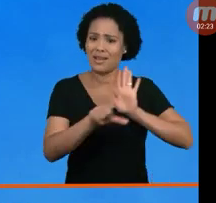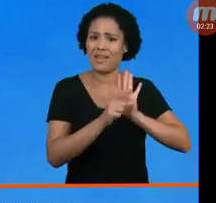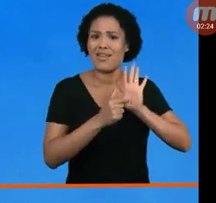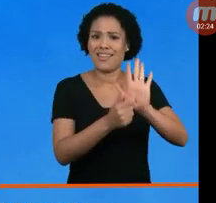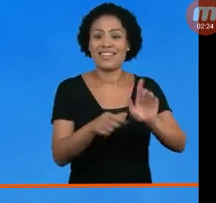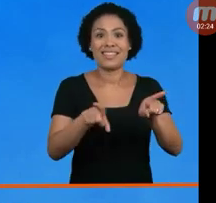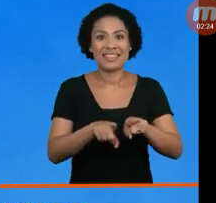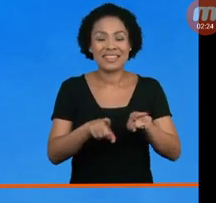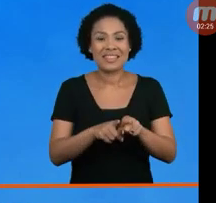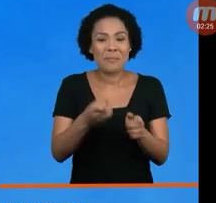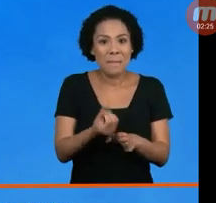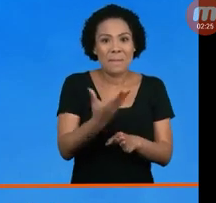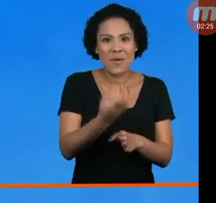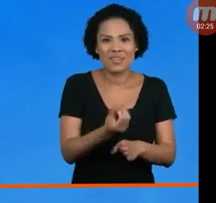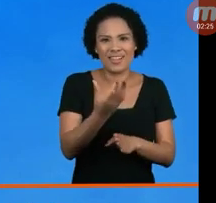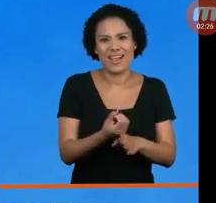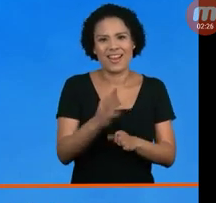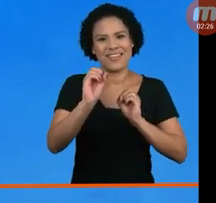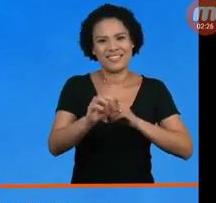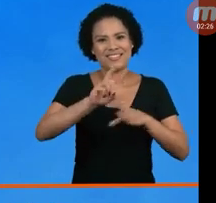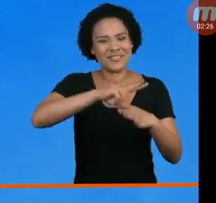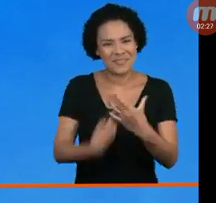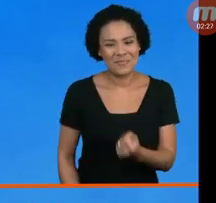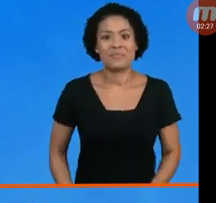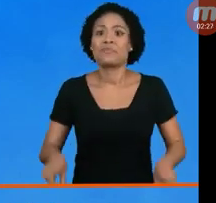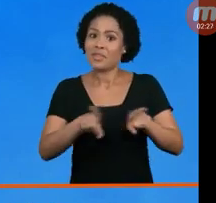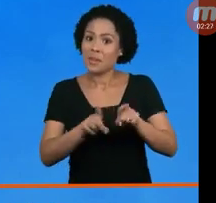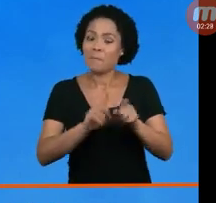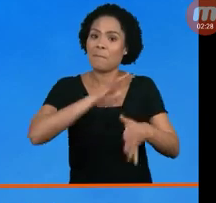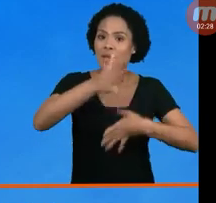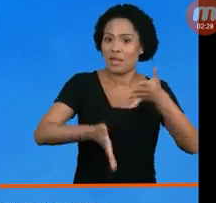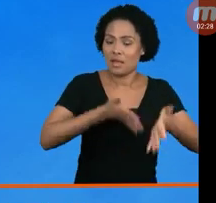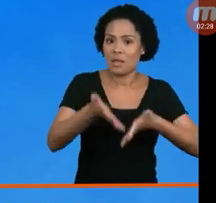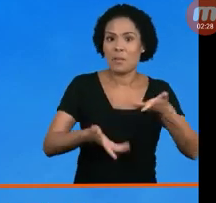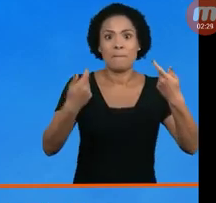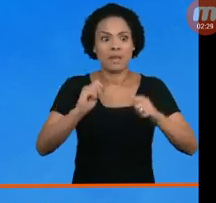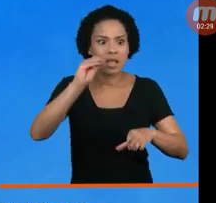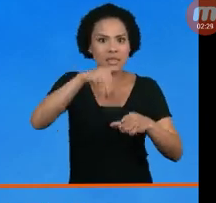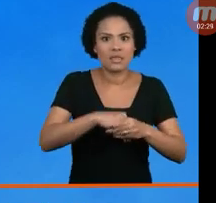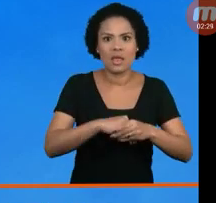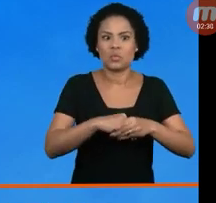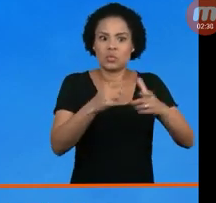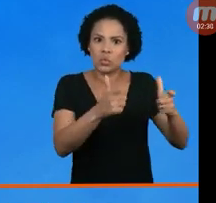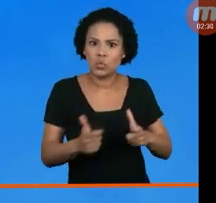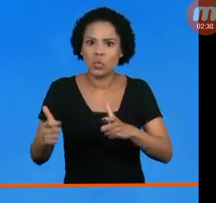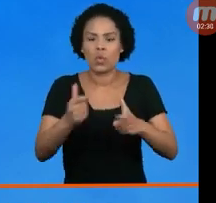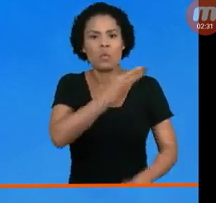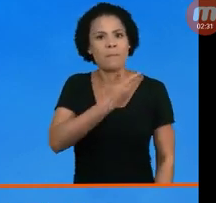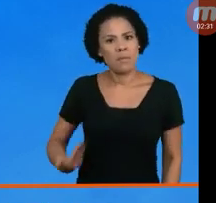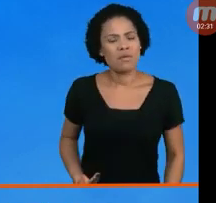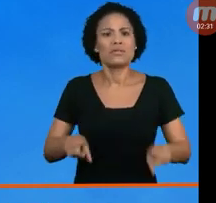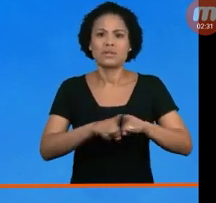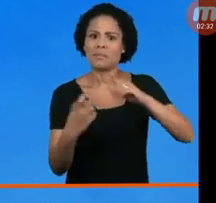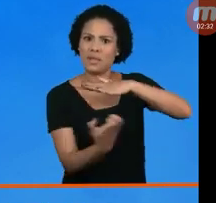modalidade de ensino independente. A Libras também é garantida em órgãos públicos e muitas empresas estão disponibilizando